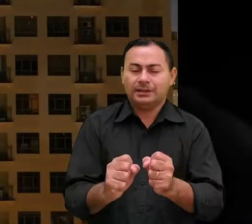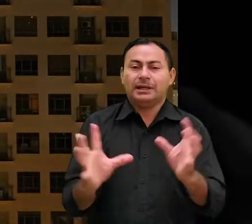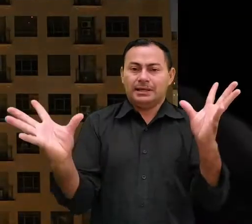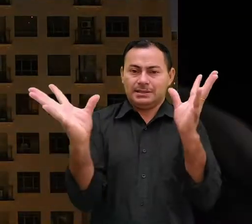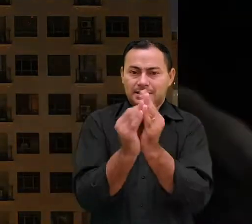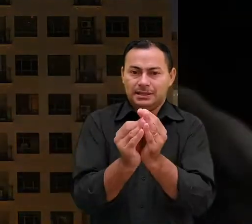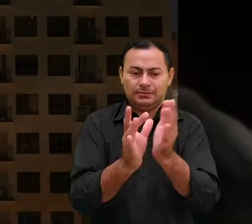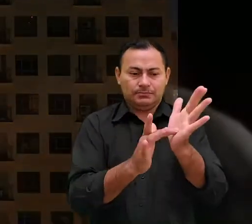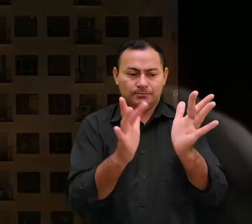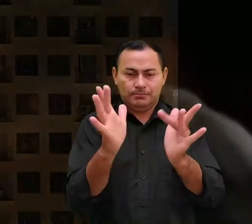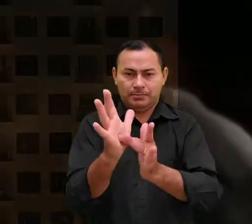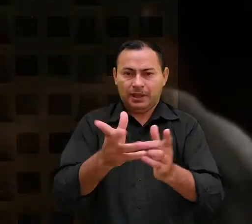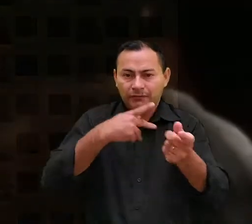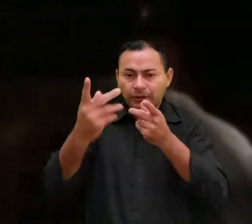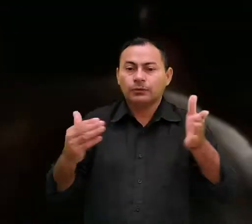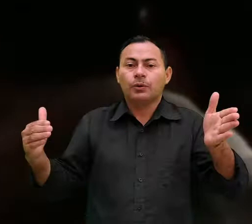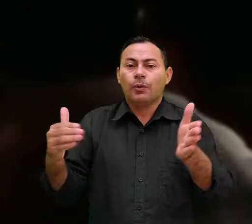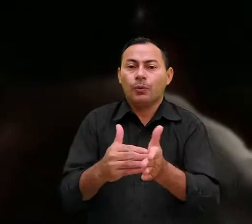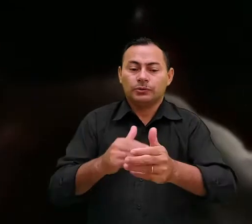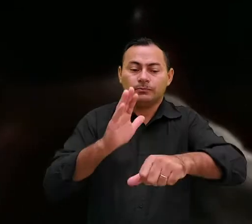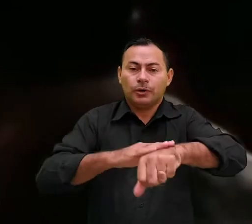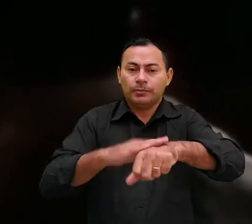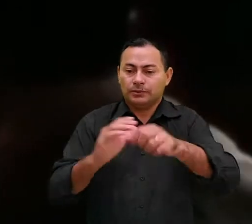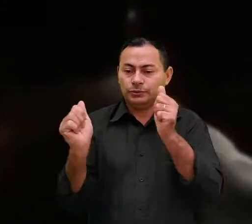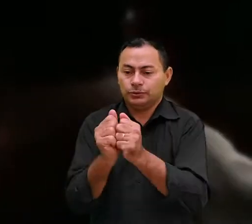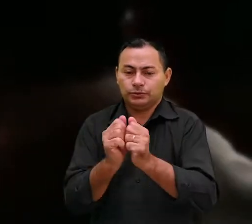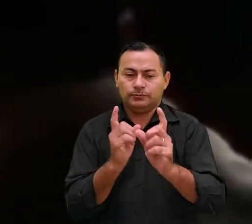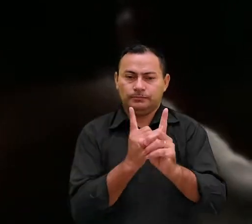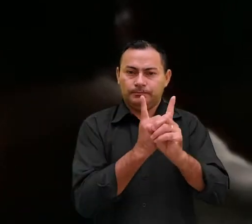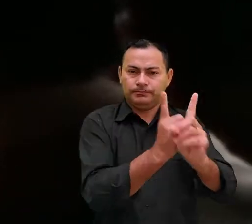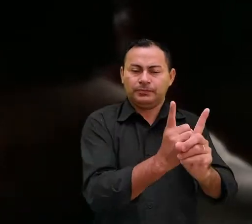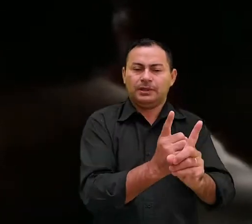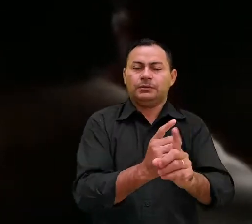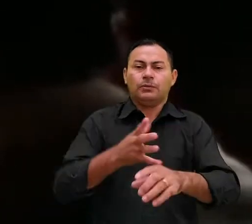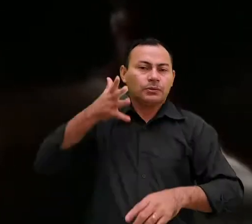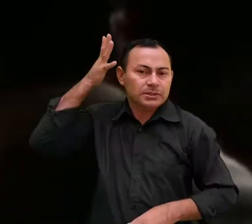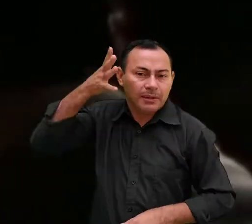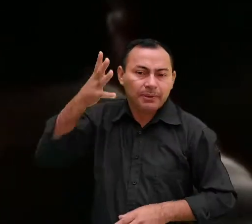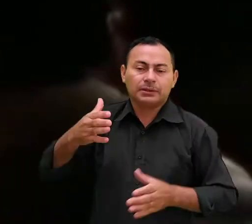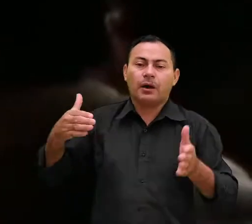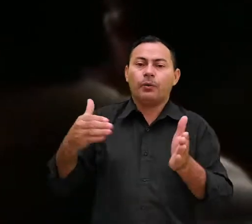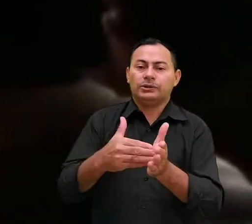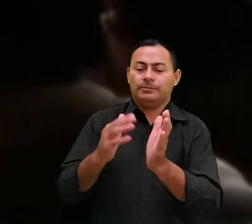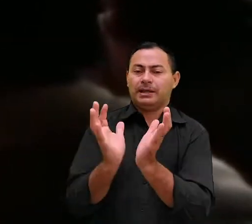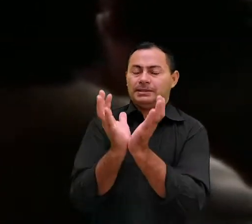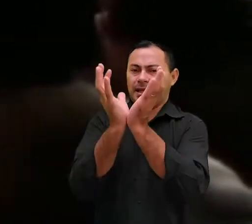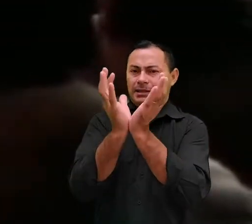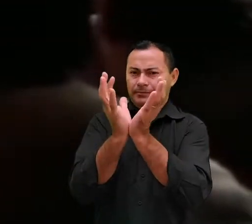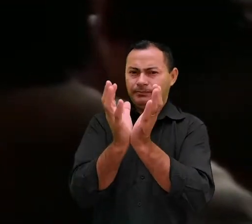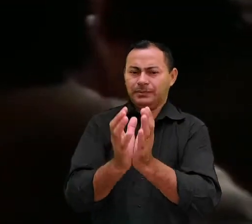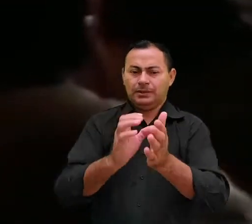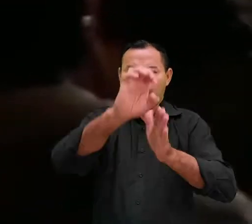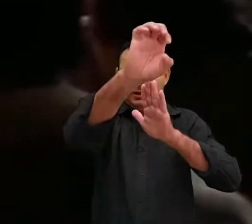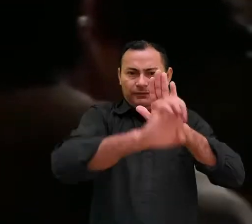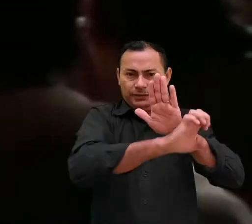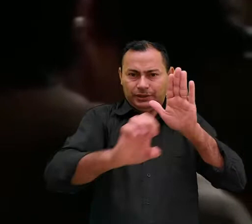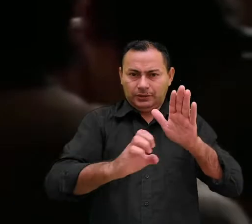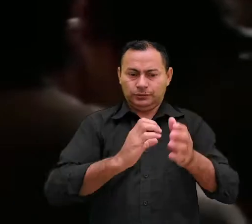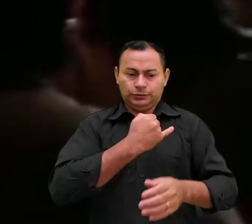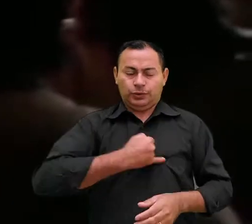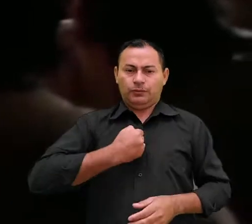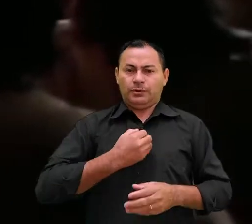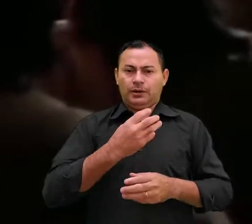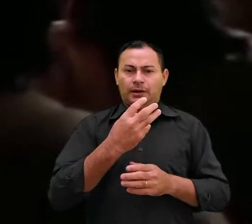ser a síntese do que Jesus falou nos seus últimos momentos com os discípulos no Sermão da Última Ceia. Evangelho de João,